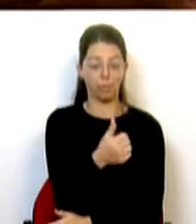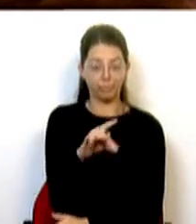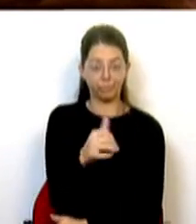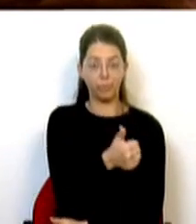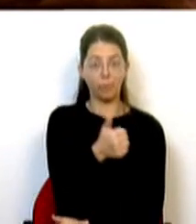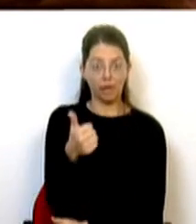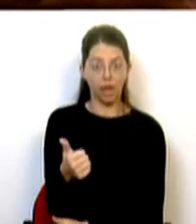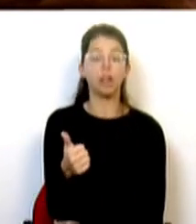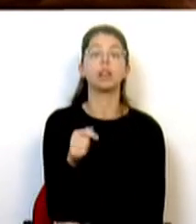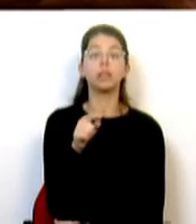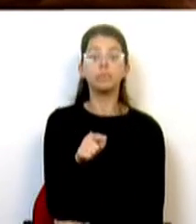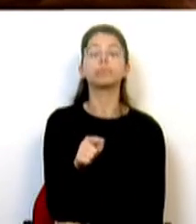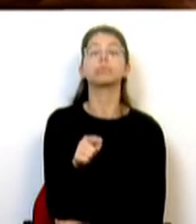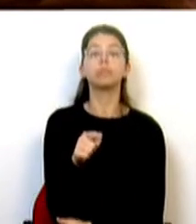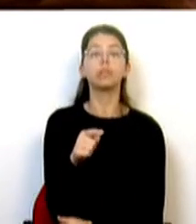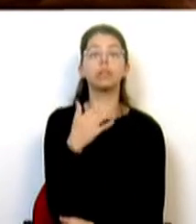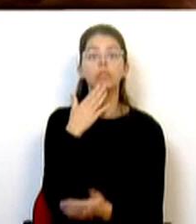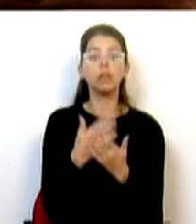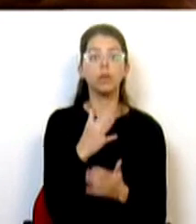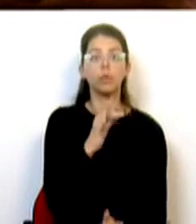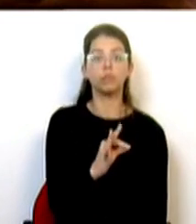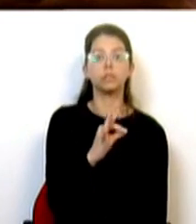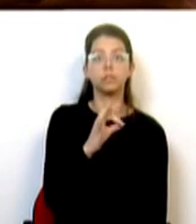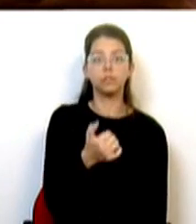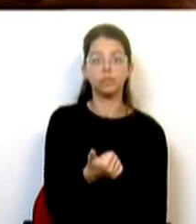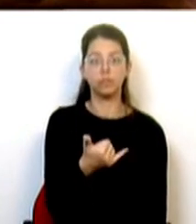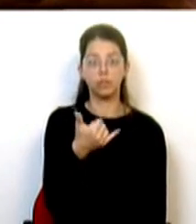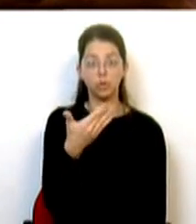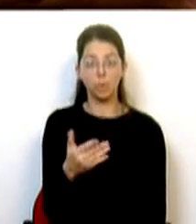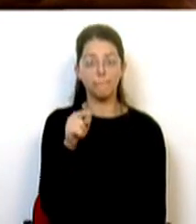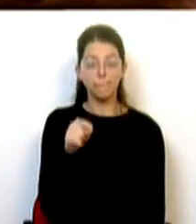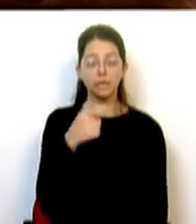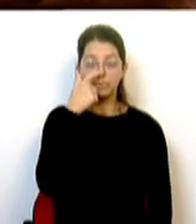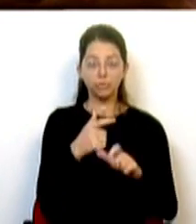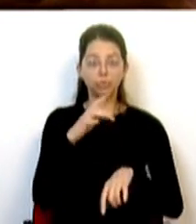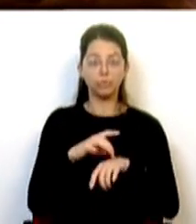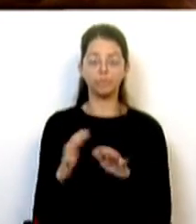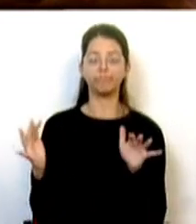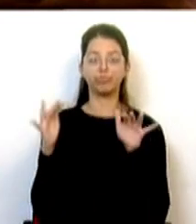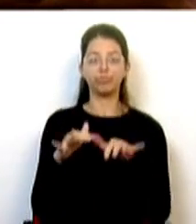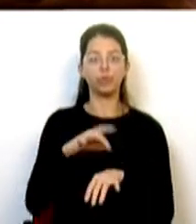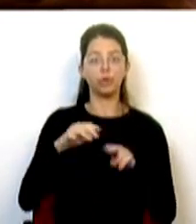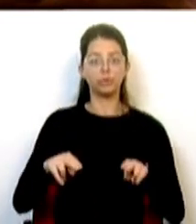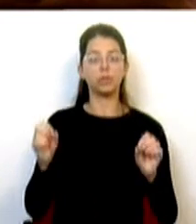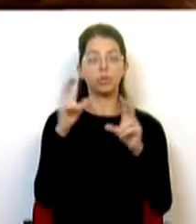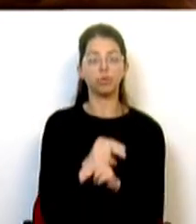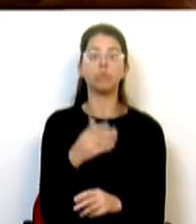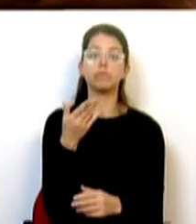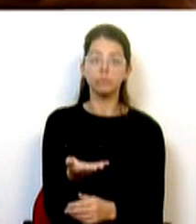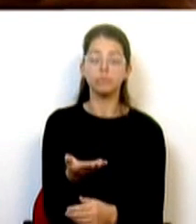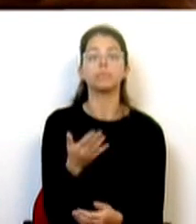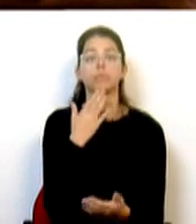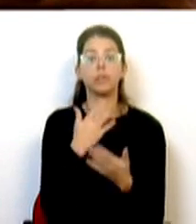é aquela que permite que 421 mil utentes cheguem mais rapidamente ao novo hospital para ali beneficiarem serviços